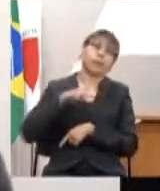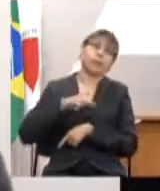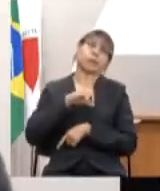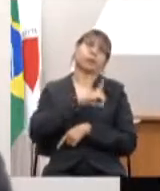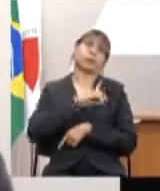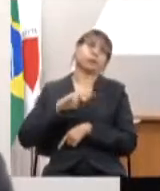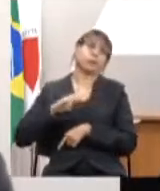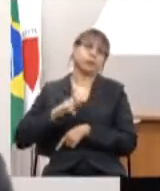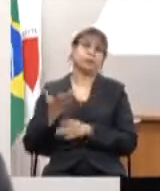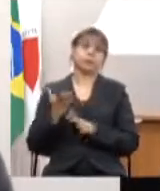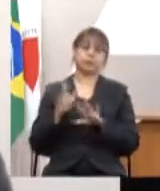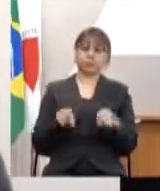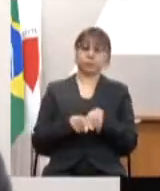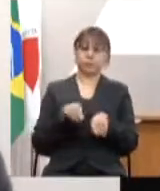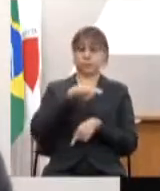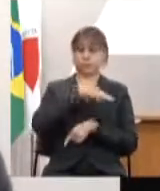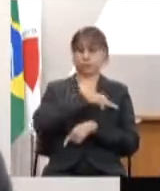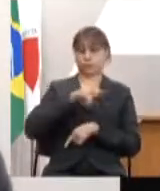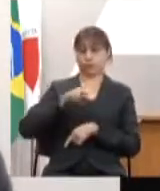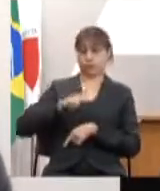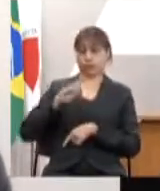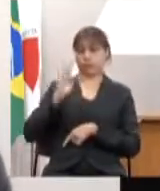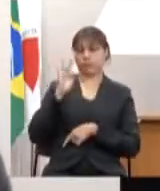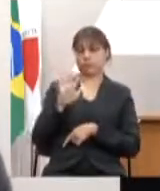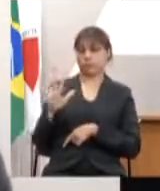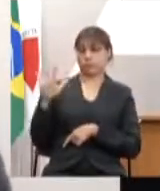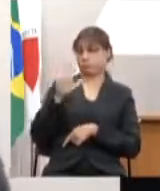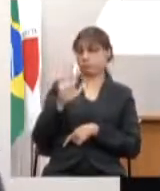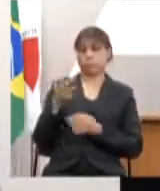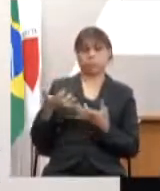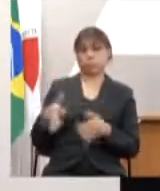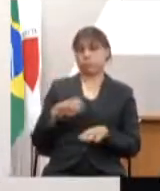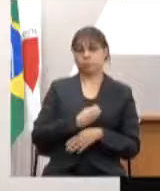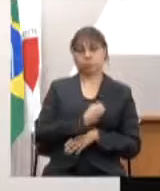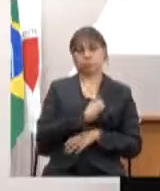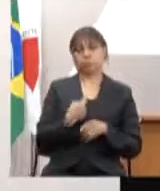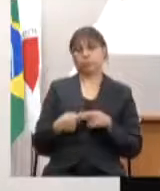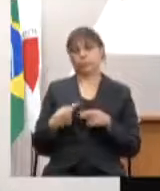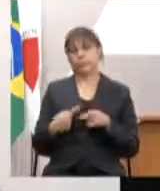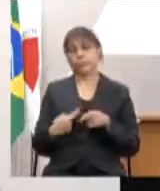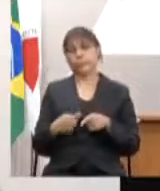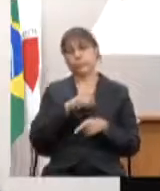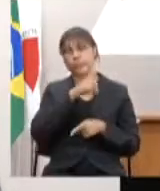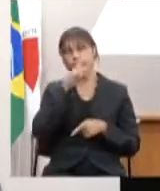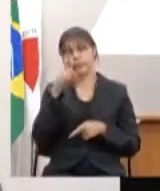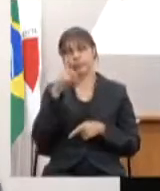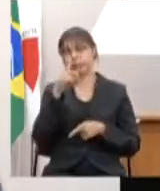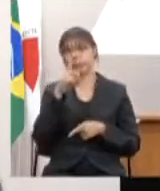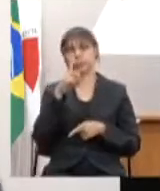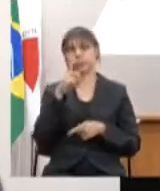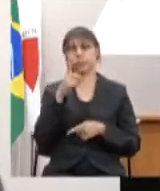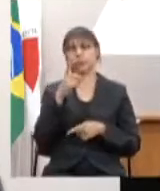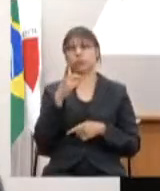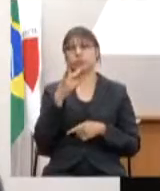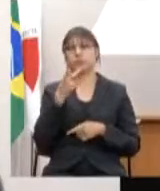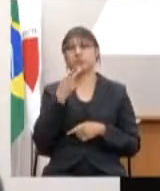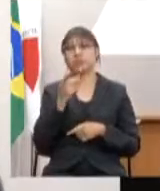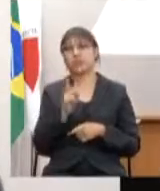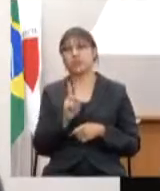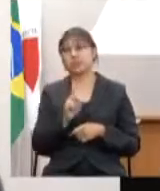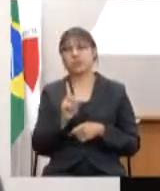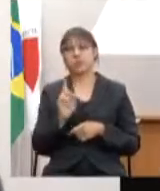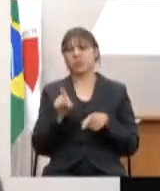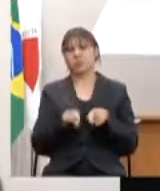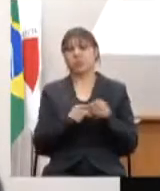inclusive o ministério público federal se negou a participar porque lá no dia não foi dada a voz ou não foram